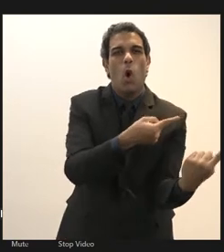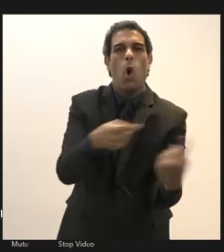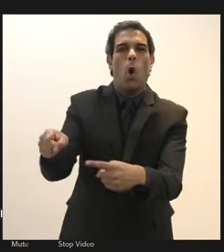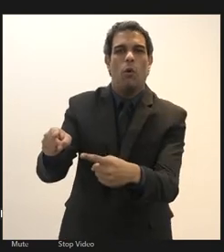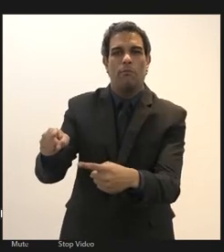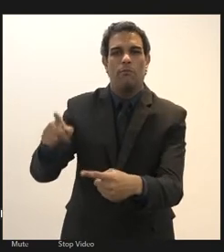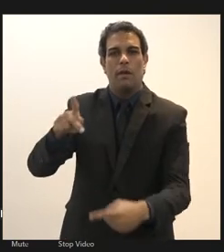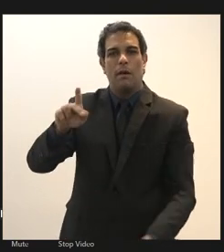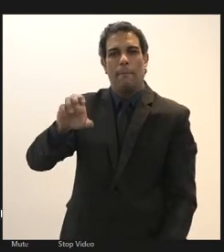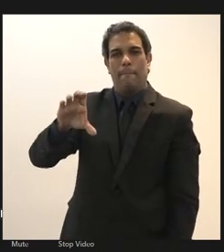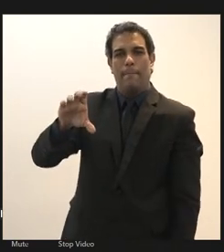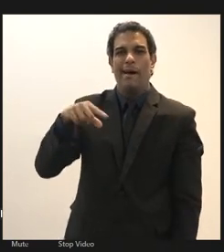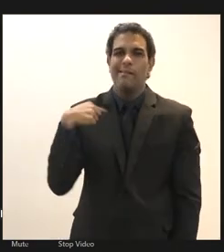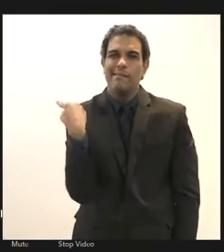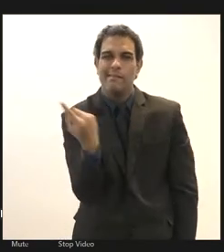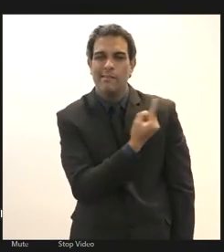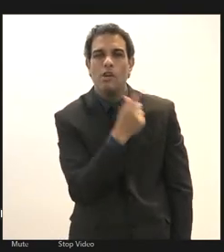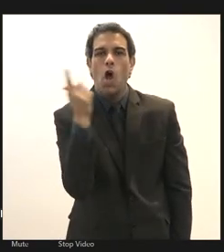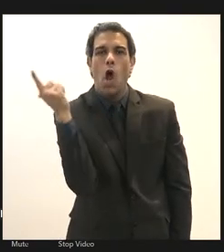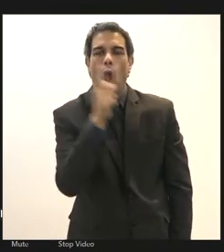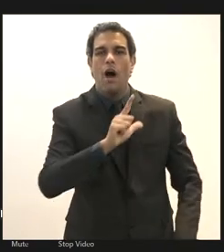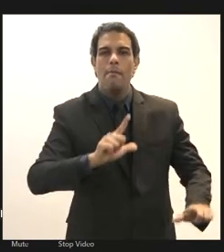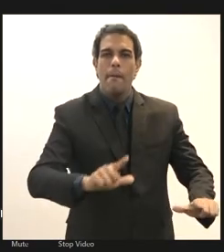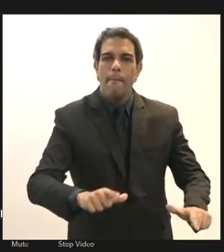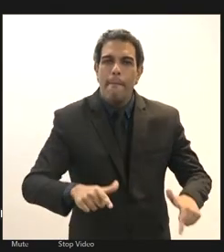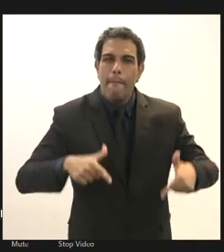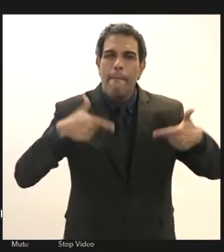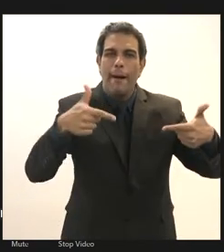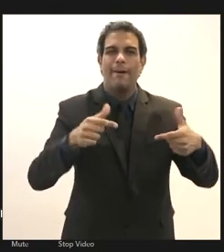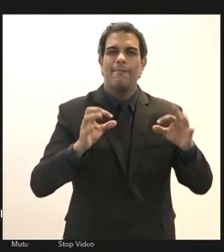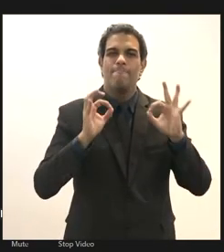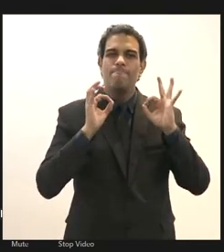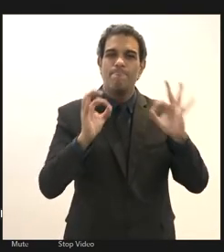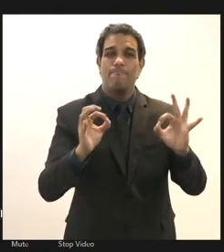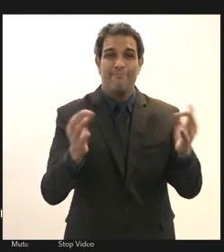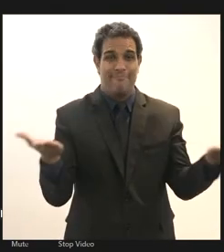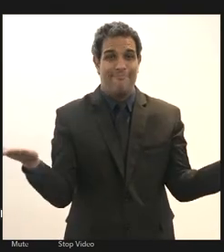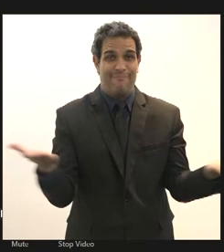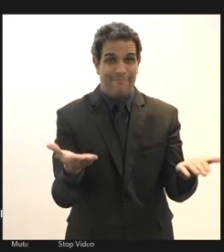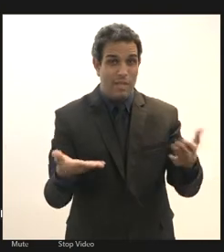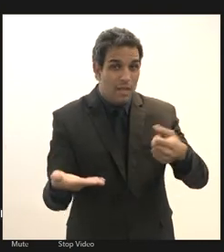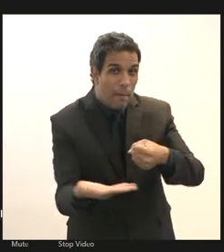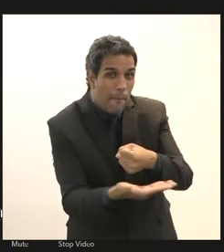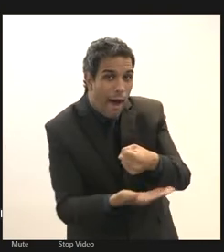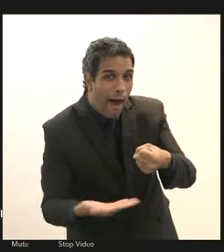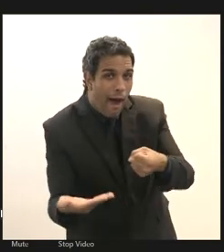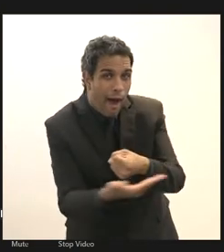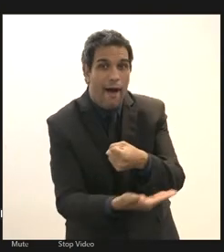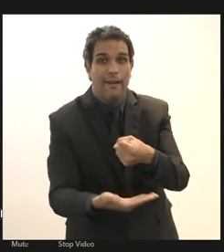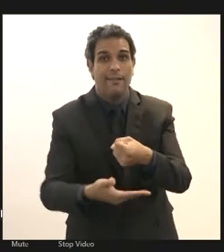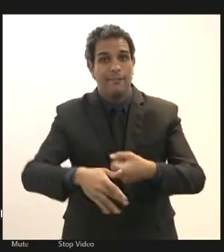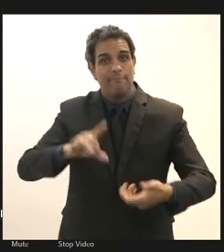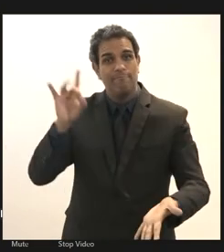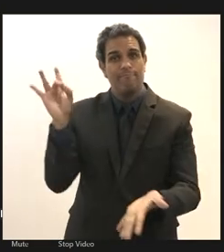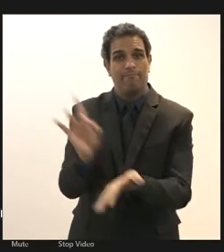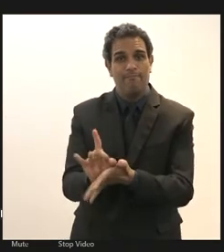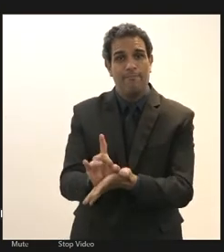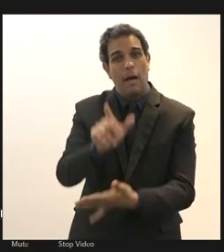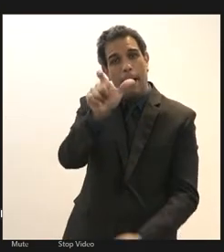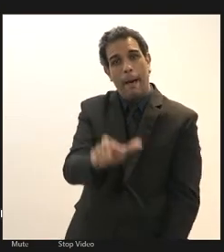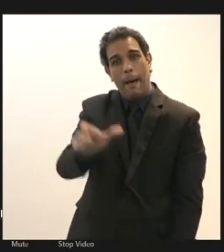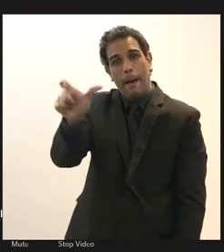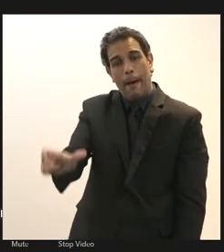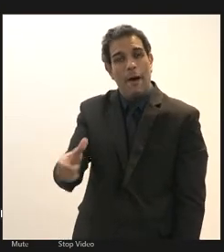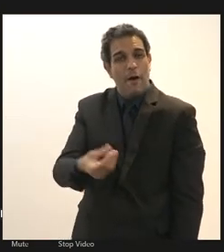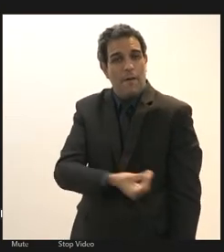a gente precisa da possibilidade de que na base no mundo real aonde as pessoas vivem